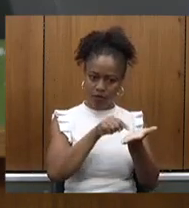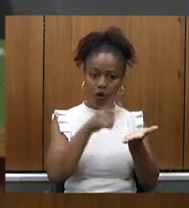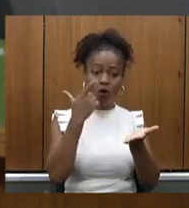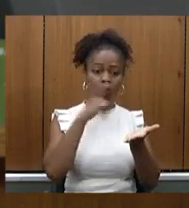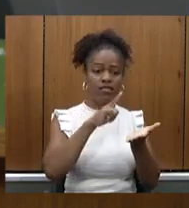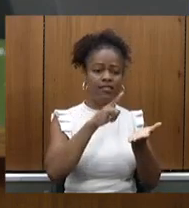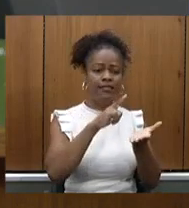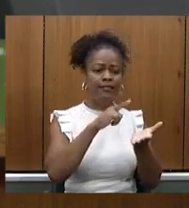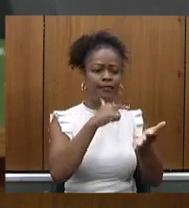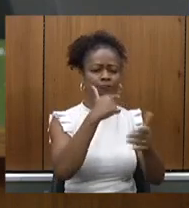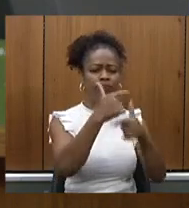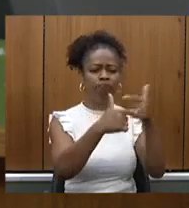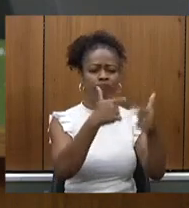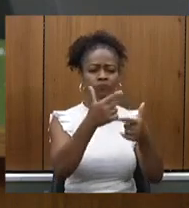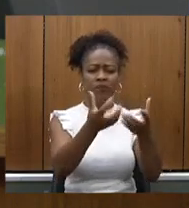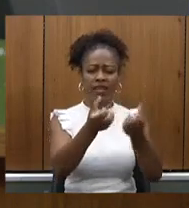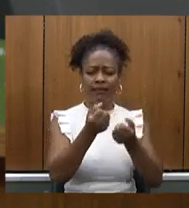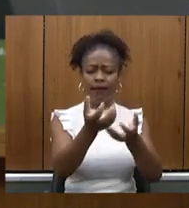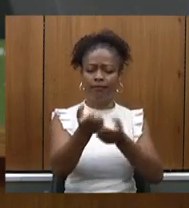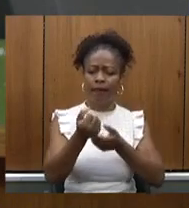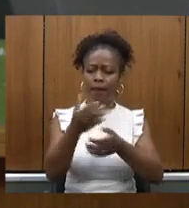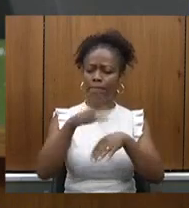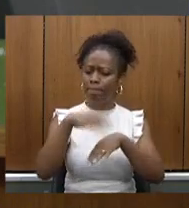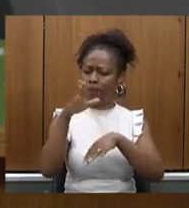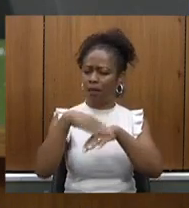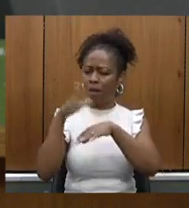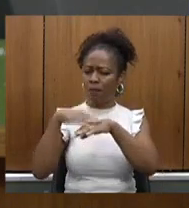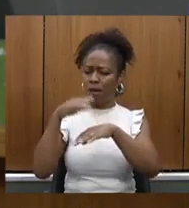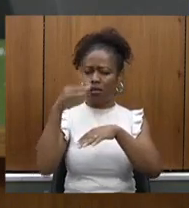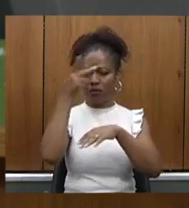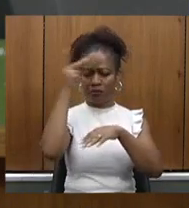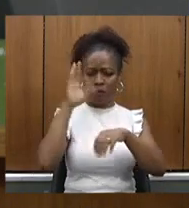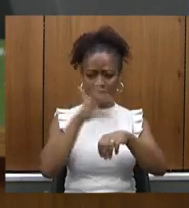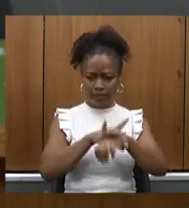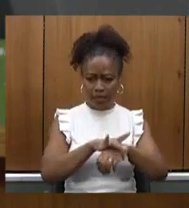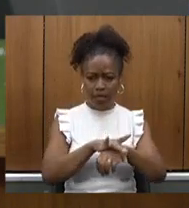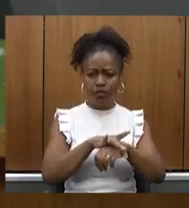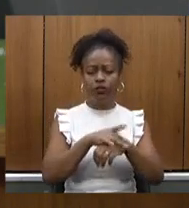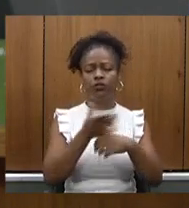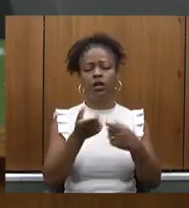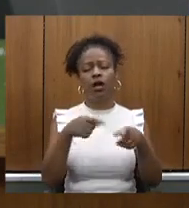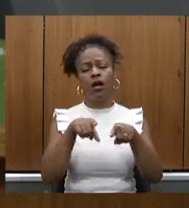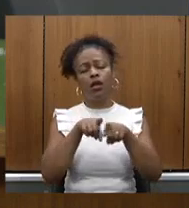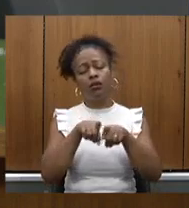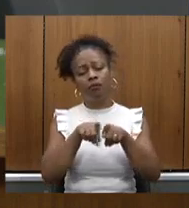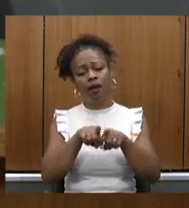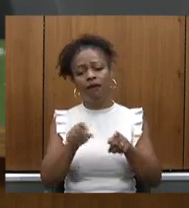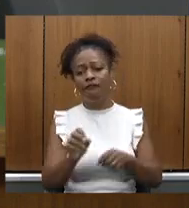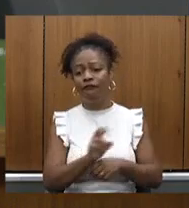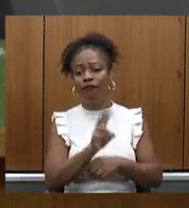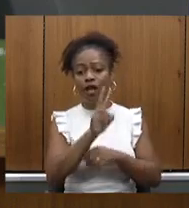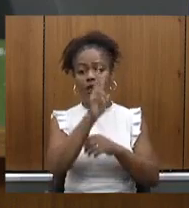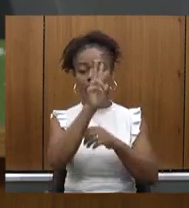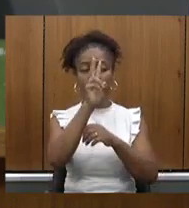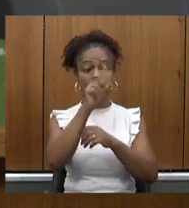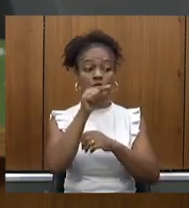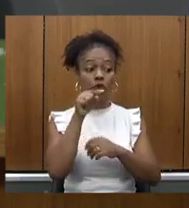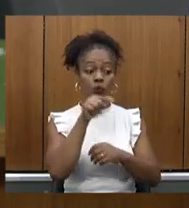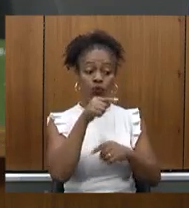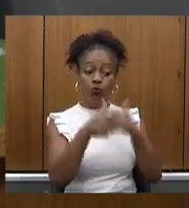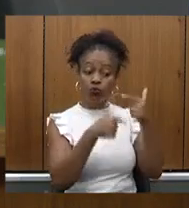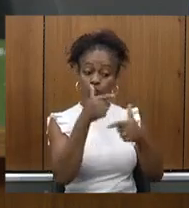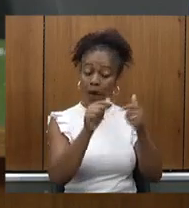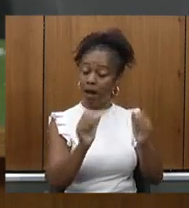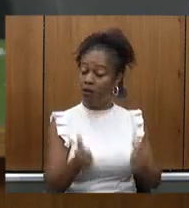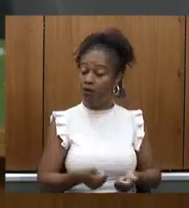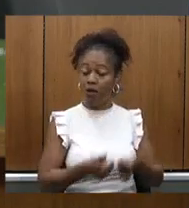muito mais pacientes com valorizando aquilo que há de melhor que o senhor mesmo falou na FEMIG eu trabalho há